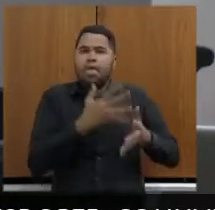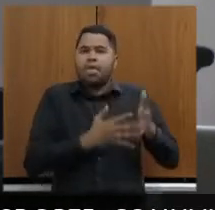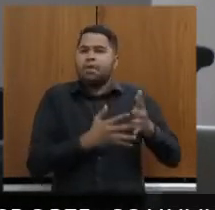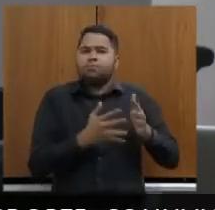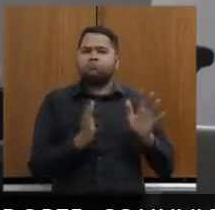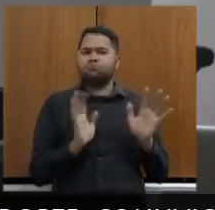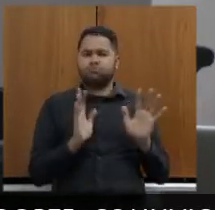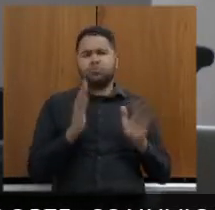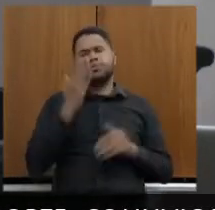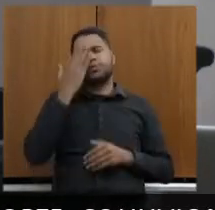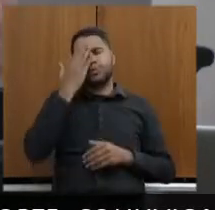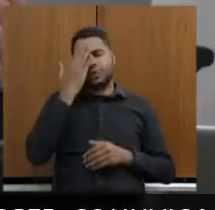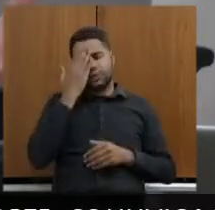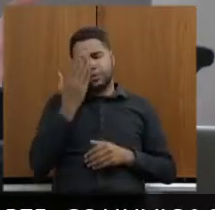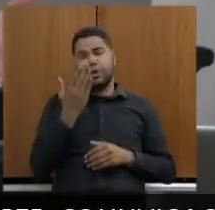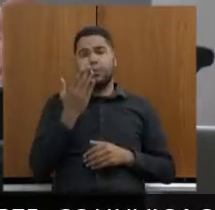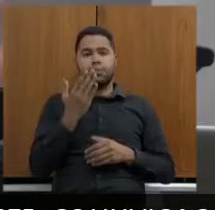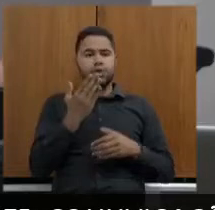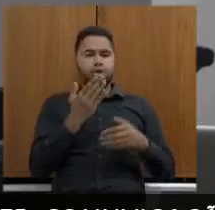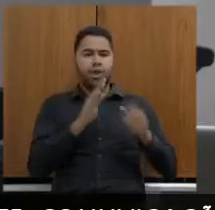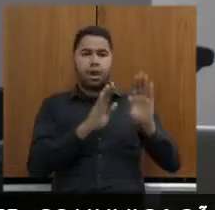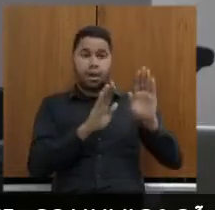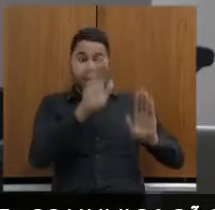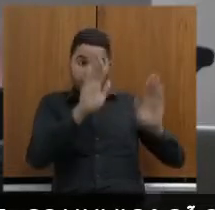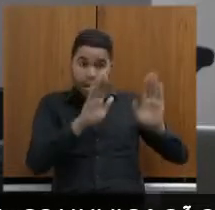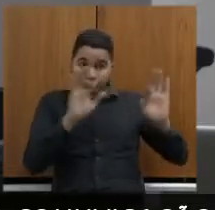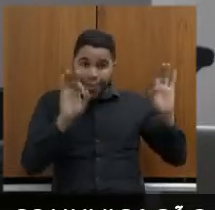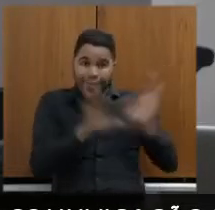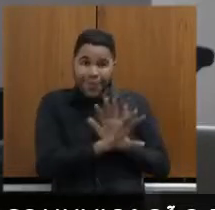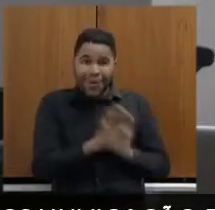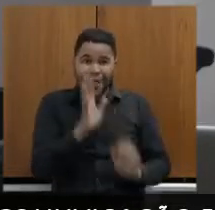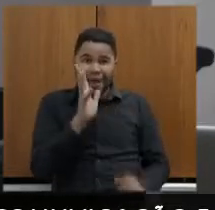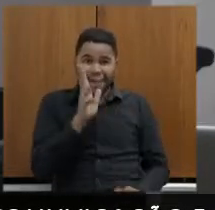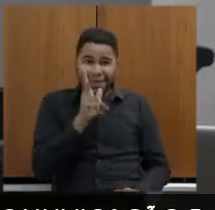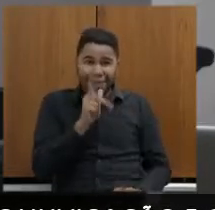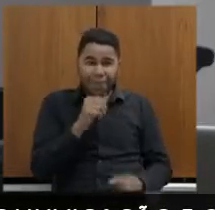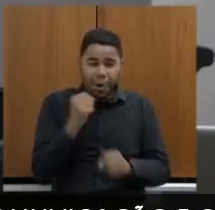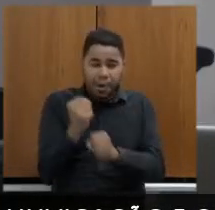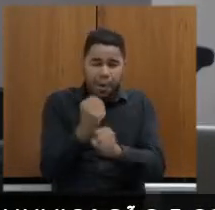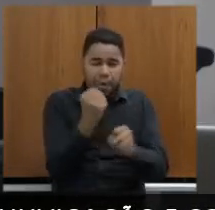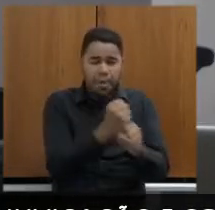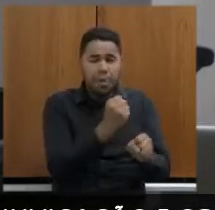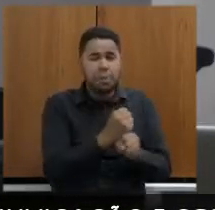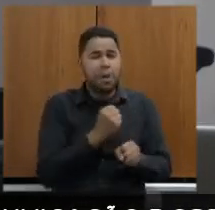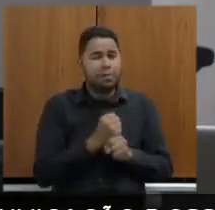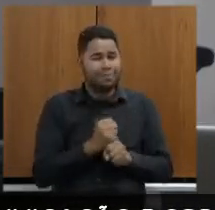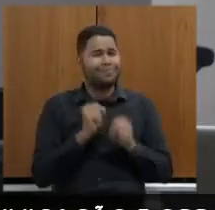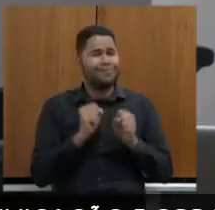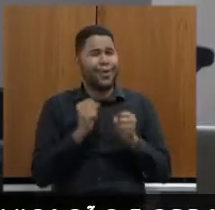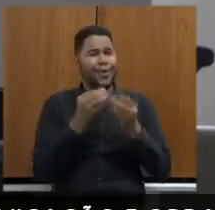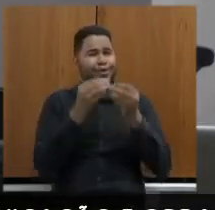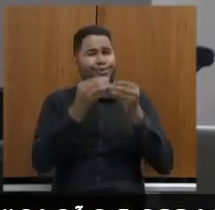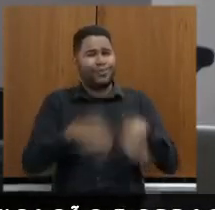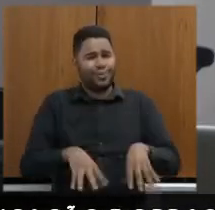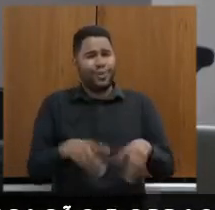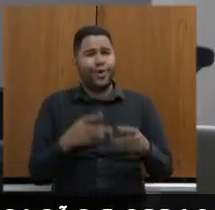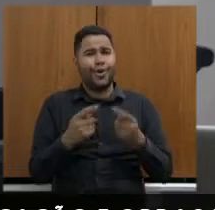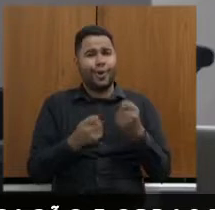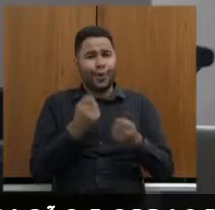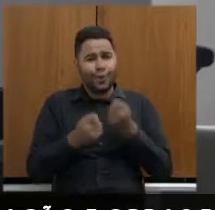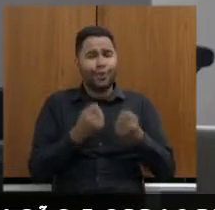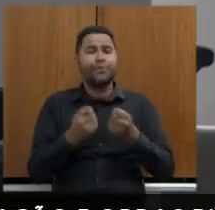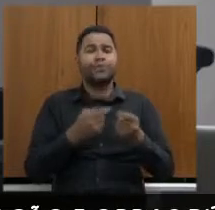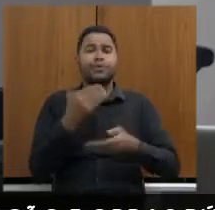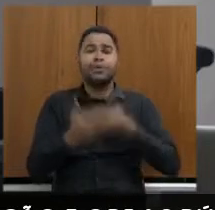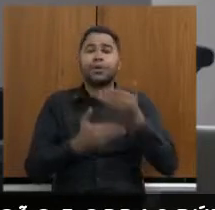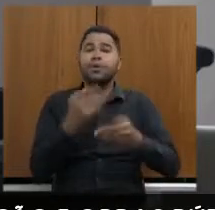a gente sabe que uma vez licitado a demora na conclusão de uma obra pode redundar em prejuízos à economicidade do desenvolvimento dessa